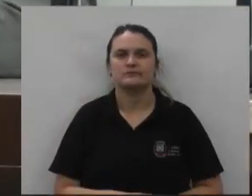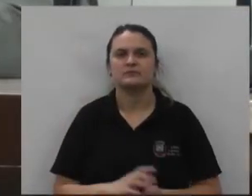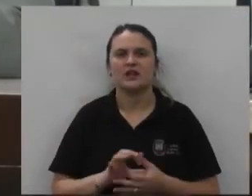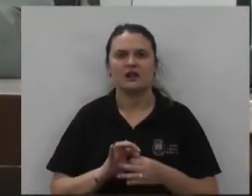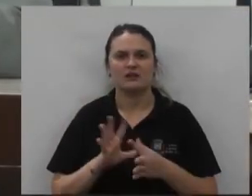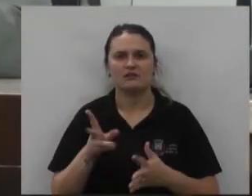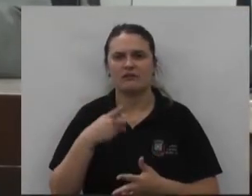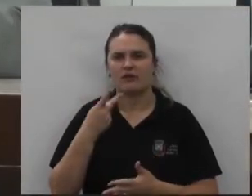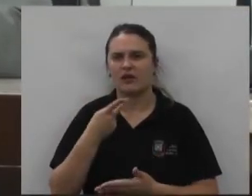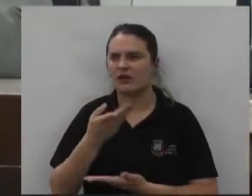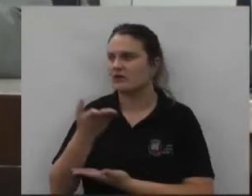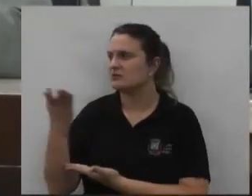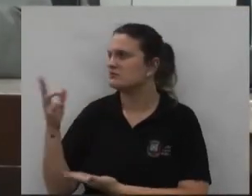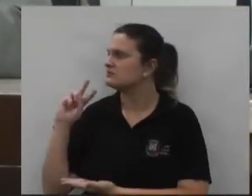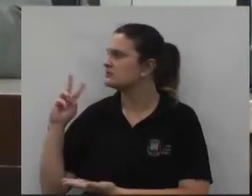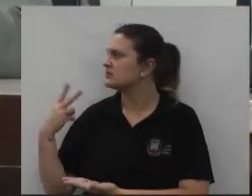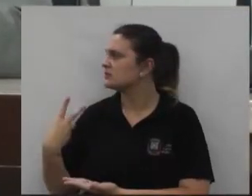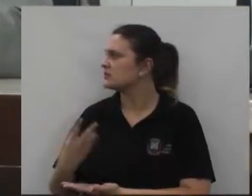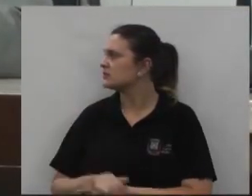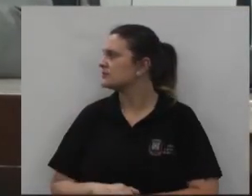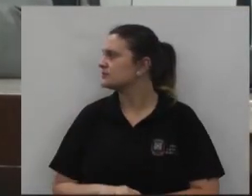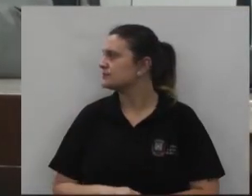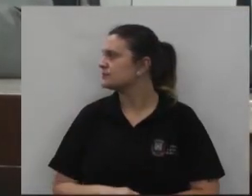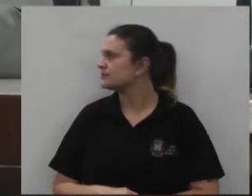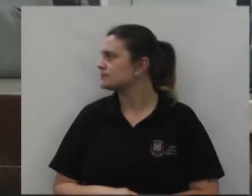continua livre a palavra senhores vereadores